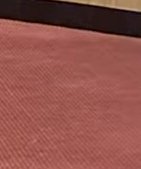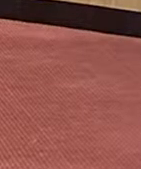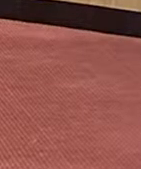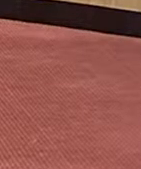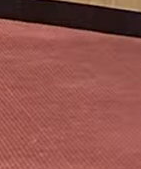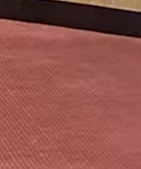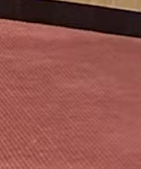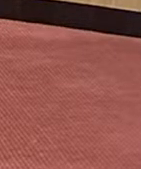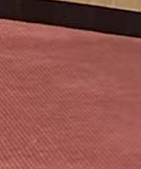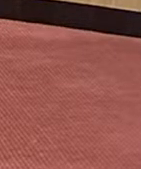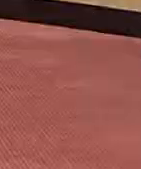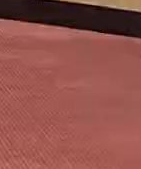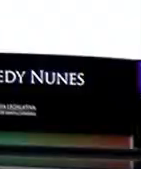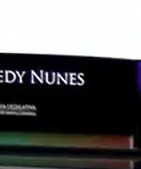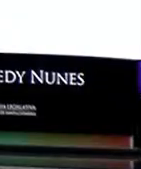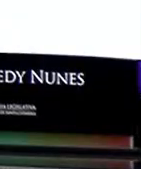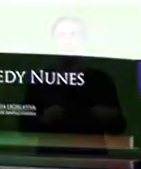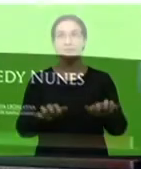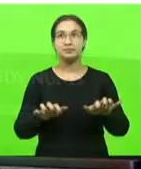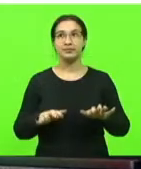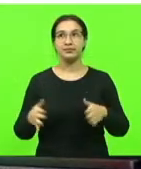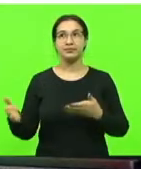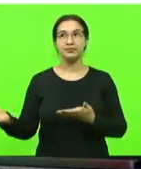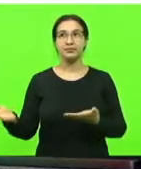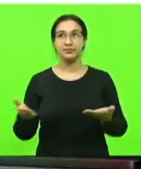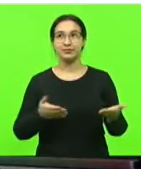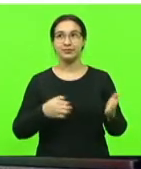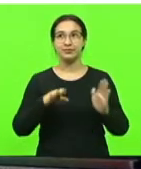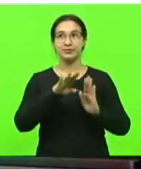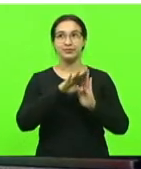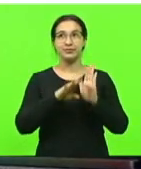Reaberta a sessão, passamos à ordem do dia.